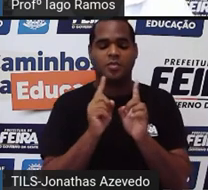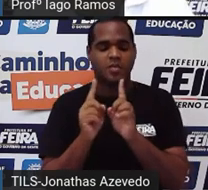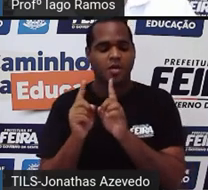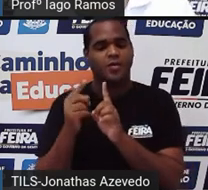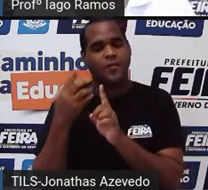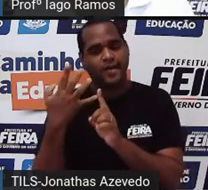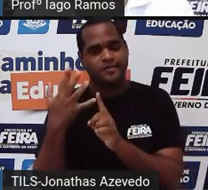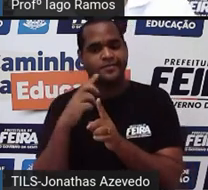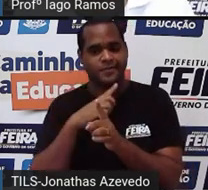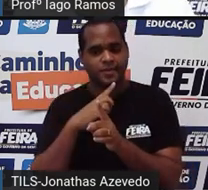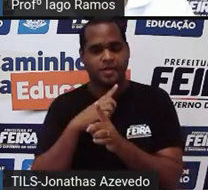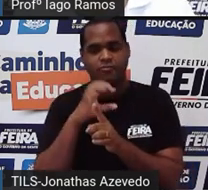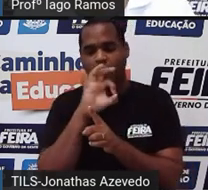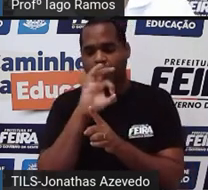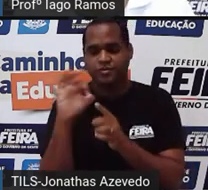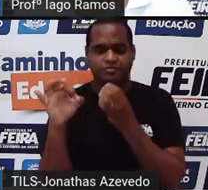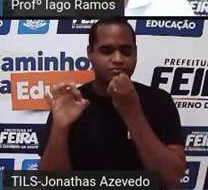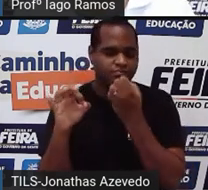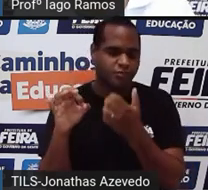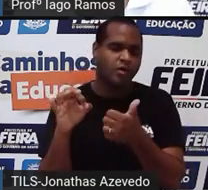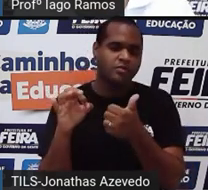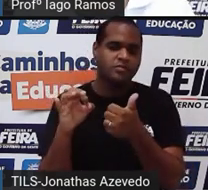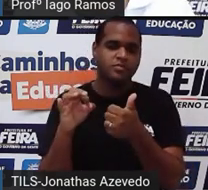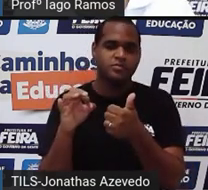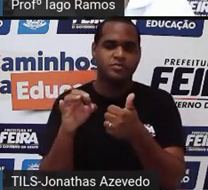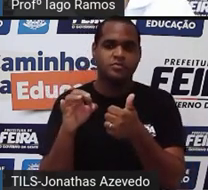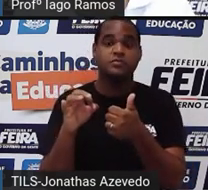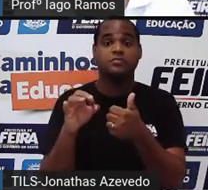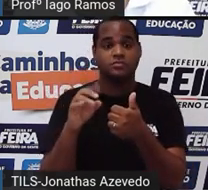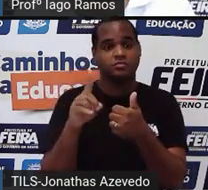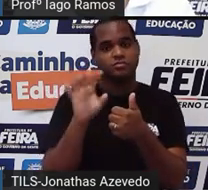Beleza. Ótimo. Deixa eu só dar uma avançada aqui, ó.